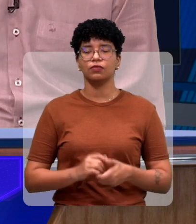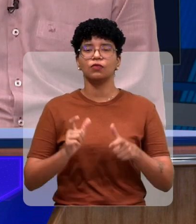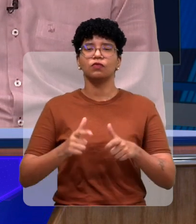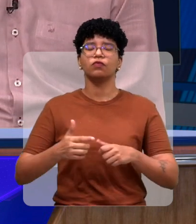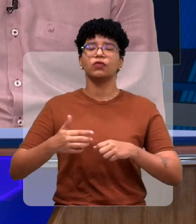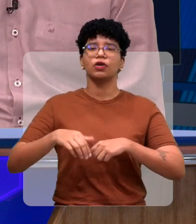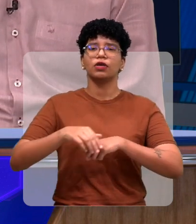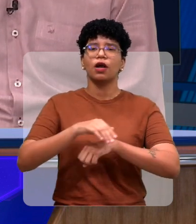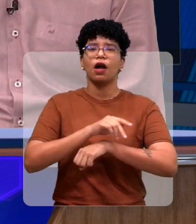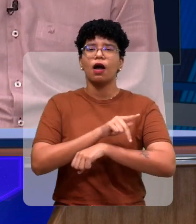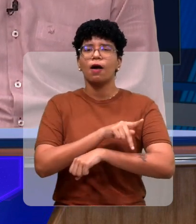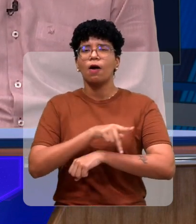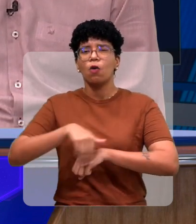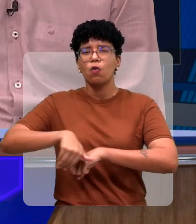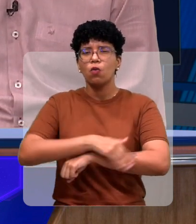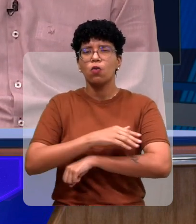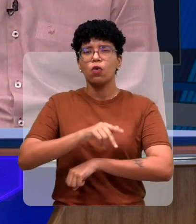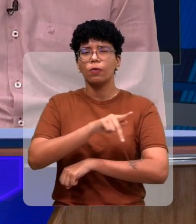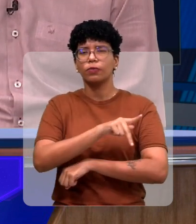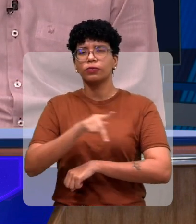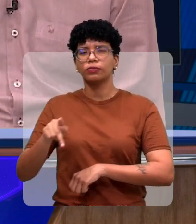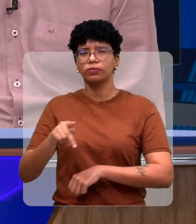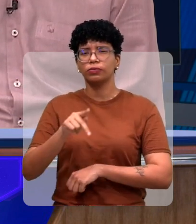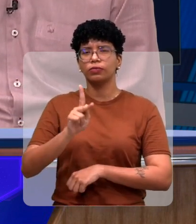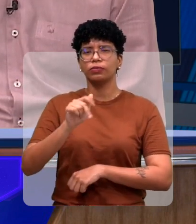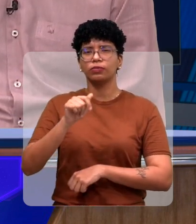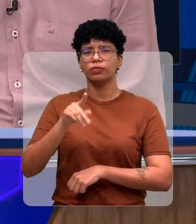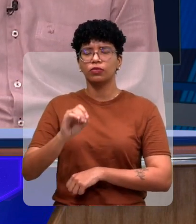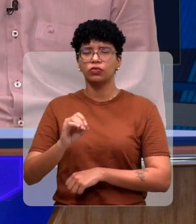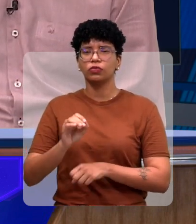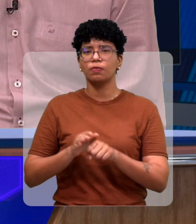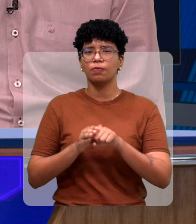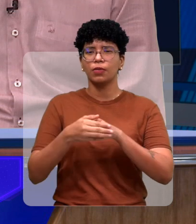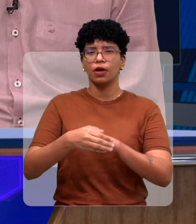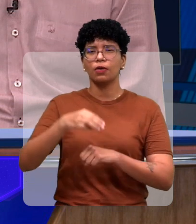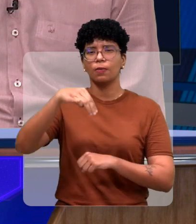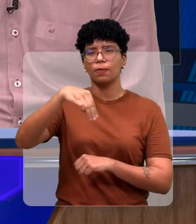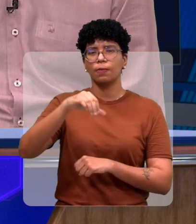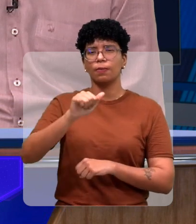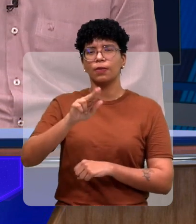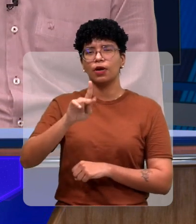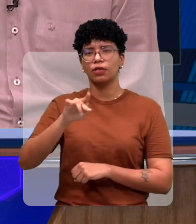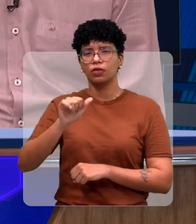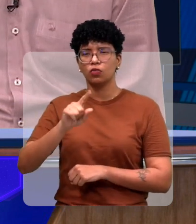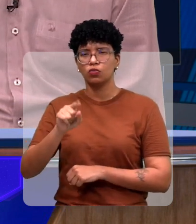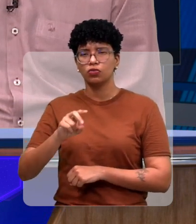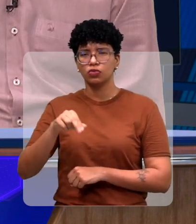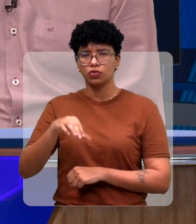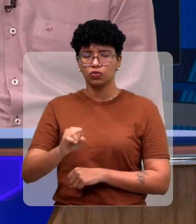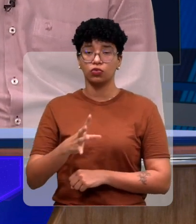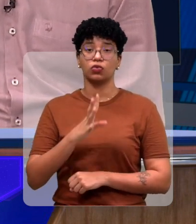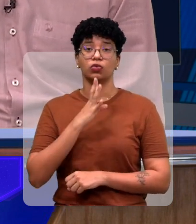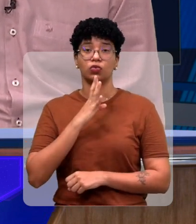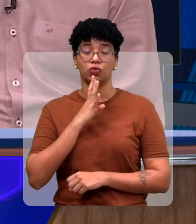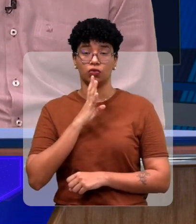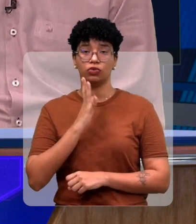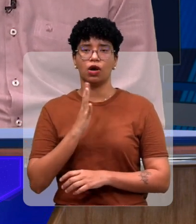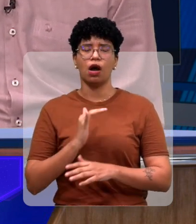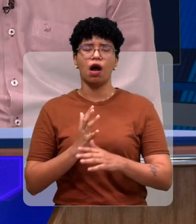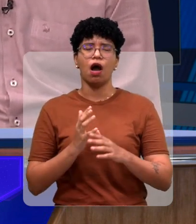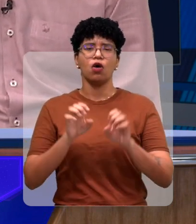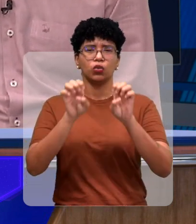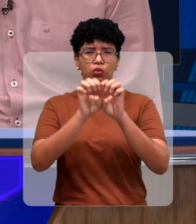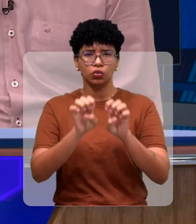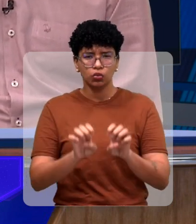fica localizada? Fica na Avenida Presidente Médio, número 3029, no bairro Mateus I. Bom, durante muito tempo eu conheço a